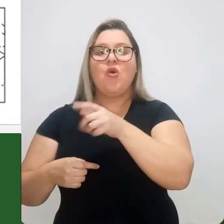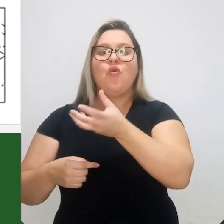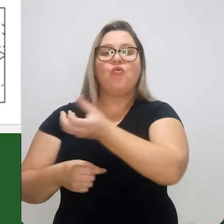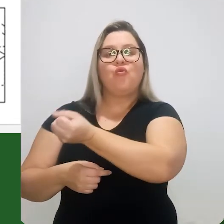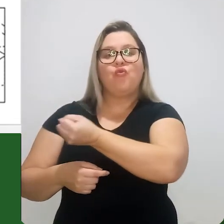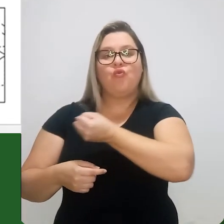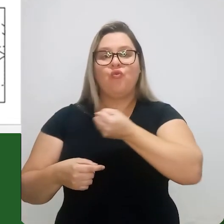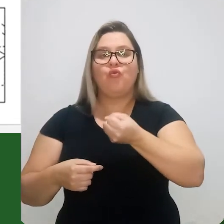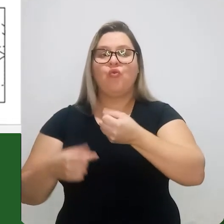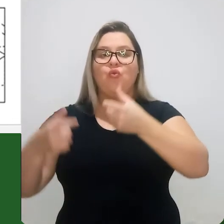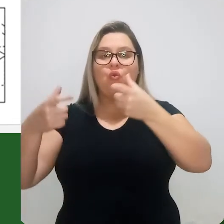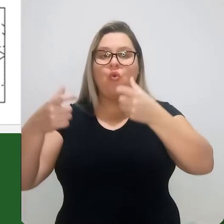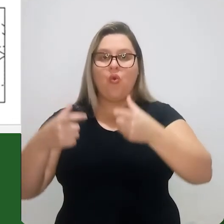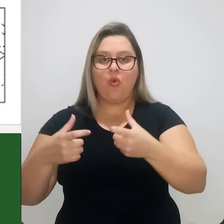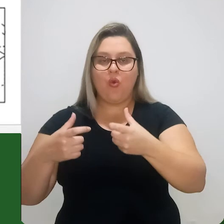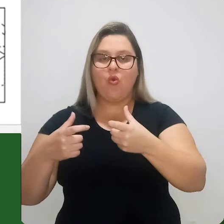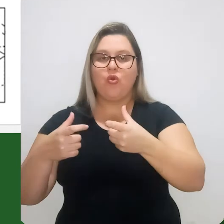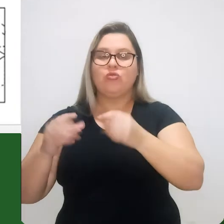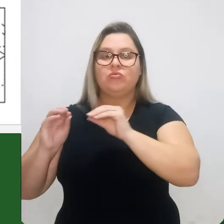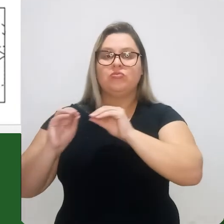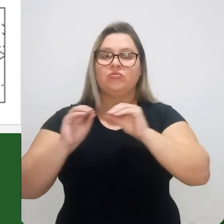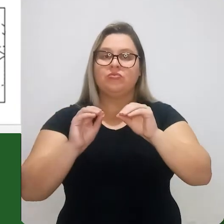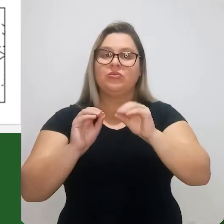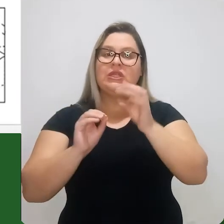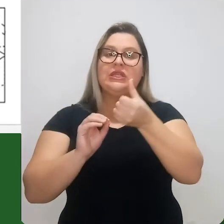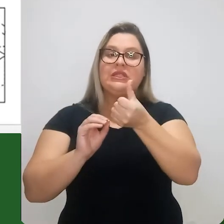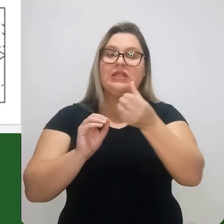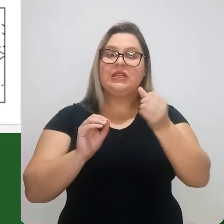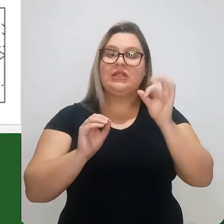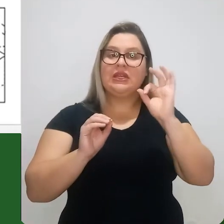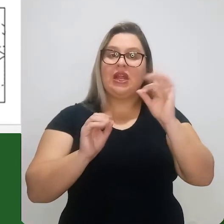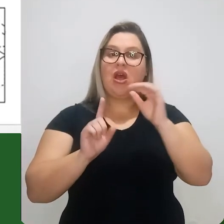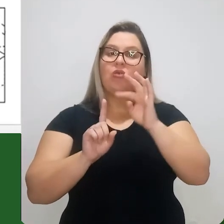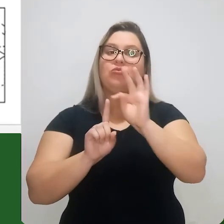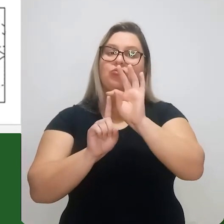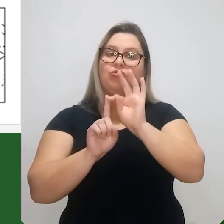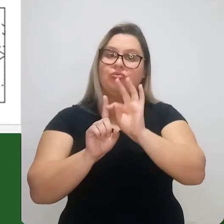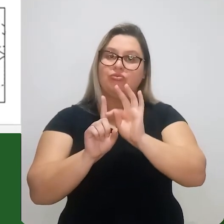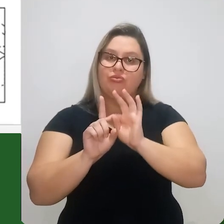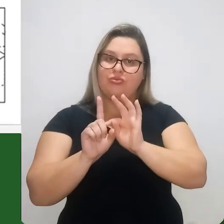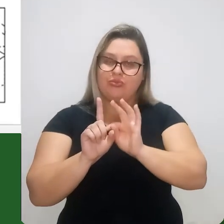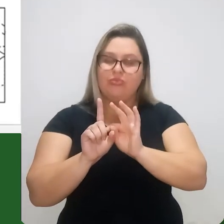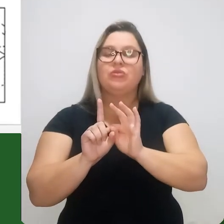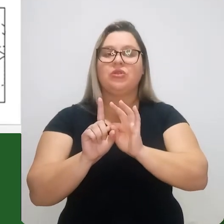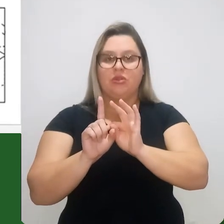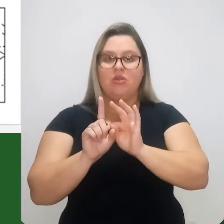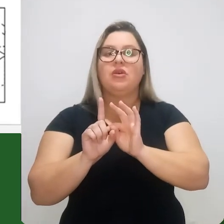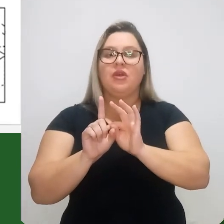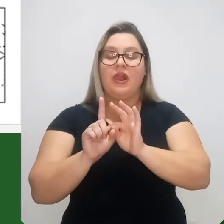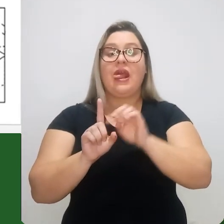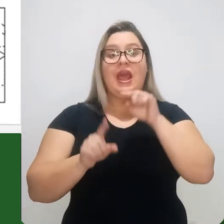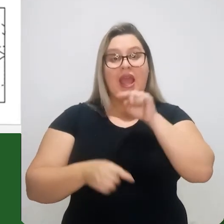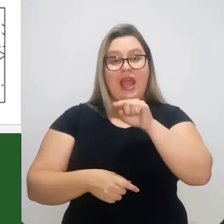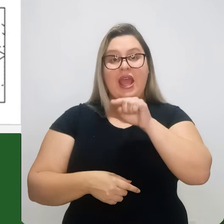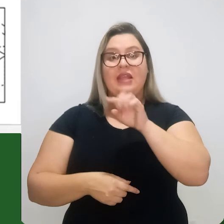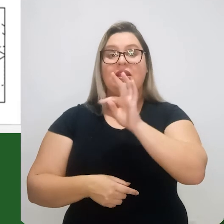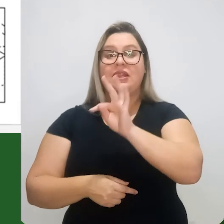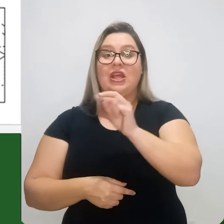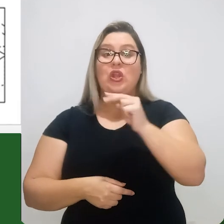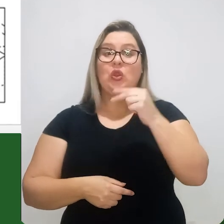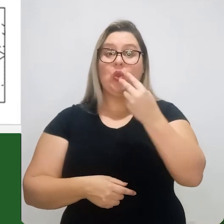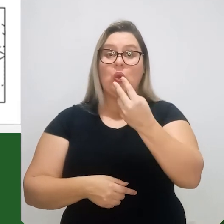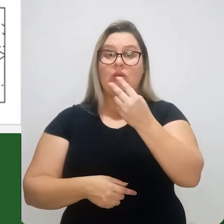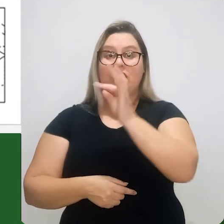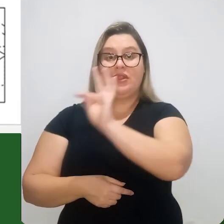nosso forno a 800 graus e colocamos lá um pouquinho abaixo de 600 graus Celsius. Como o super resfriamento T2 aqui é